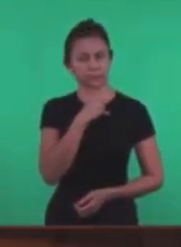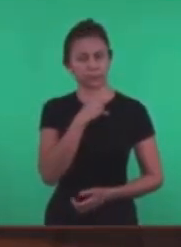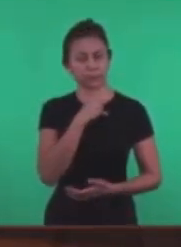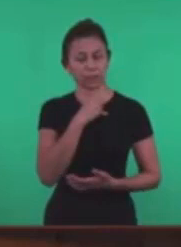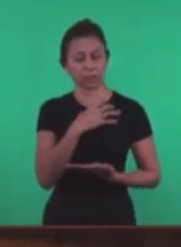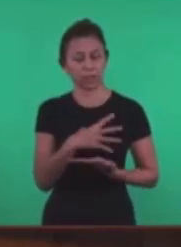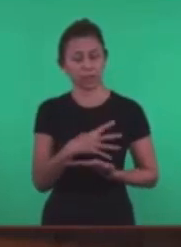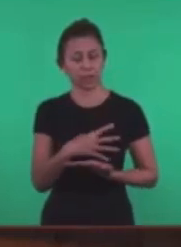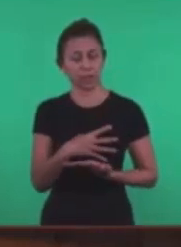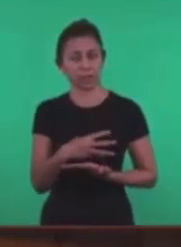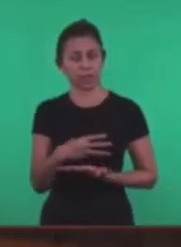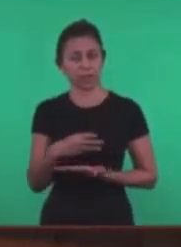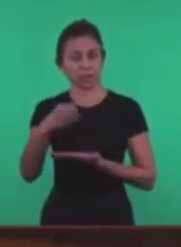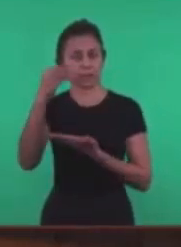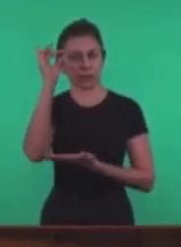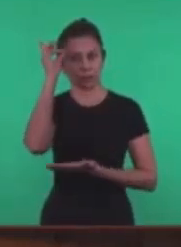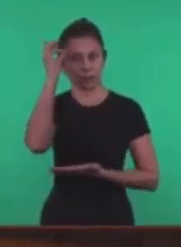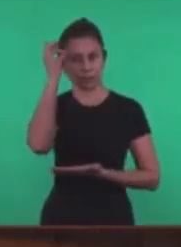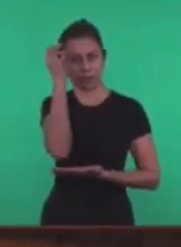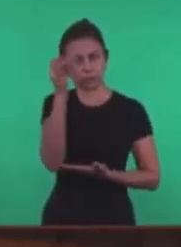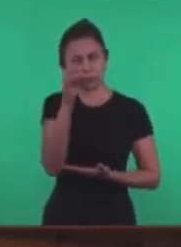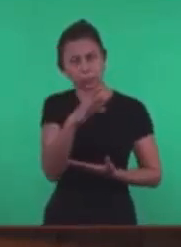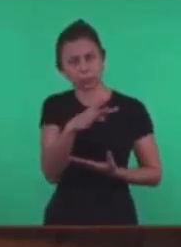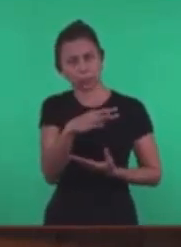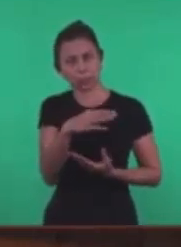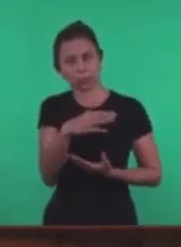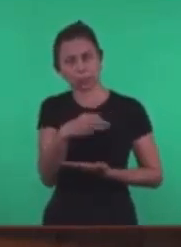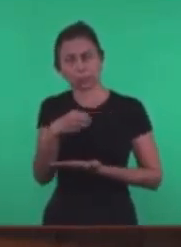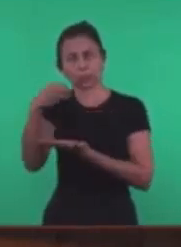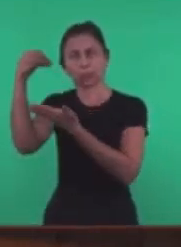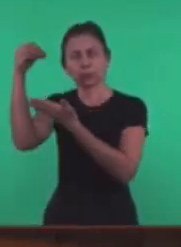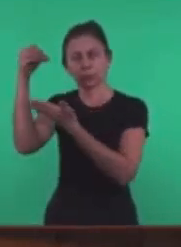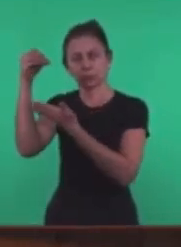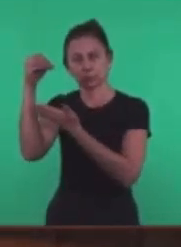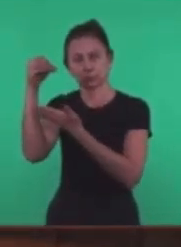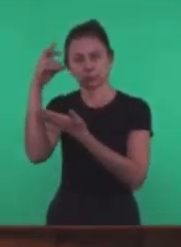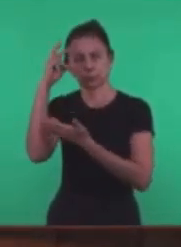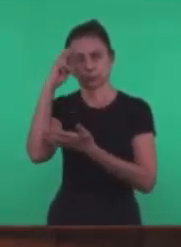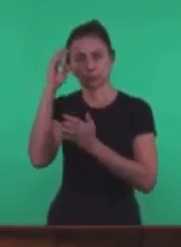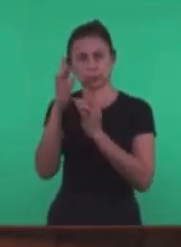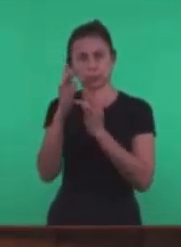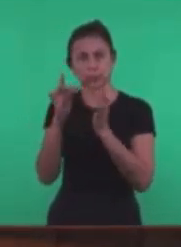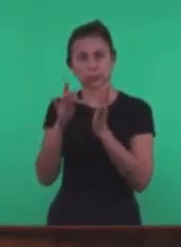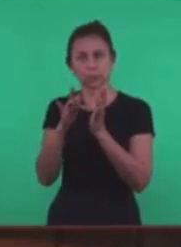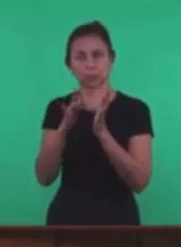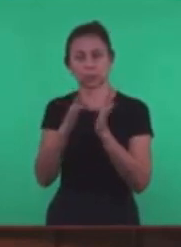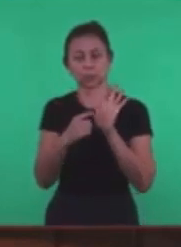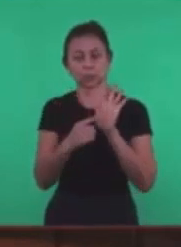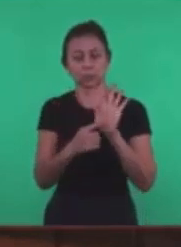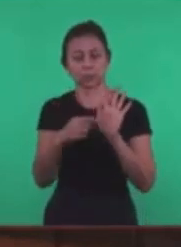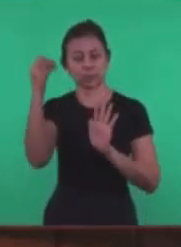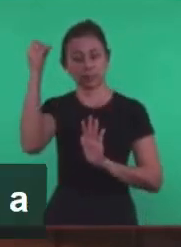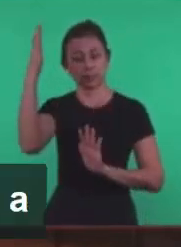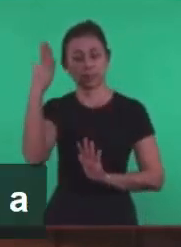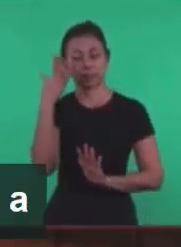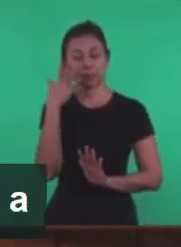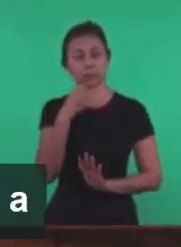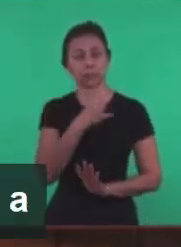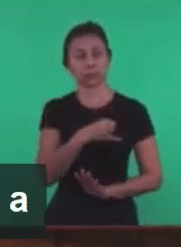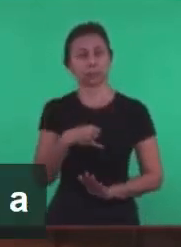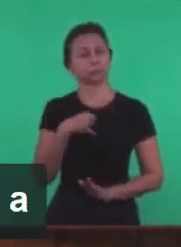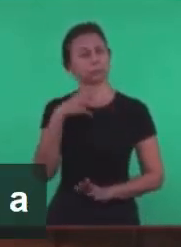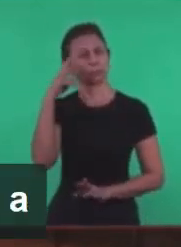Do senhor Jesus Foi na verdade Revelar A João Uma história Que